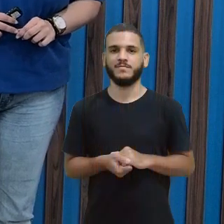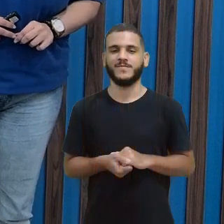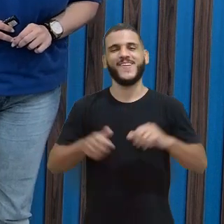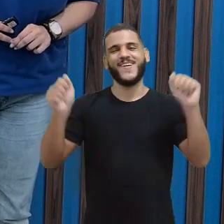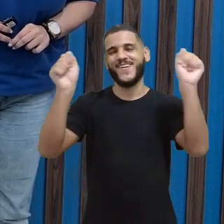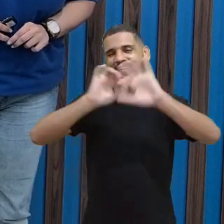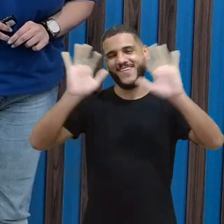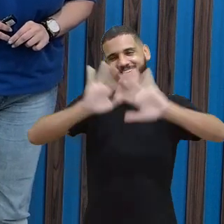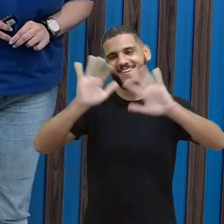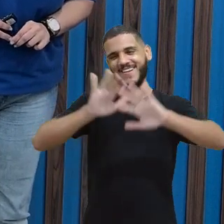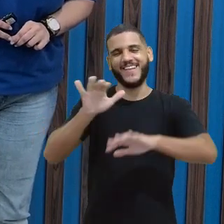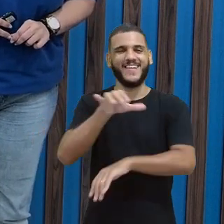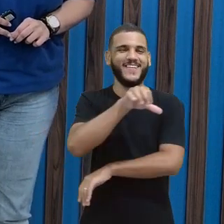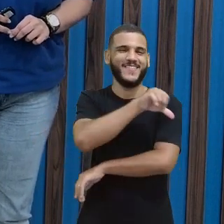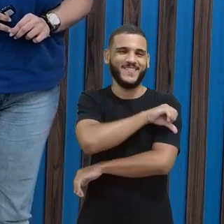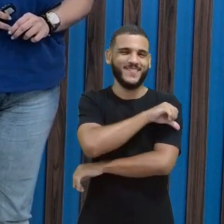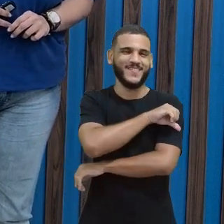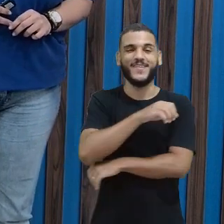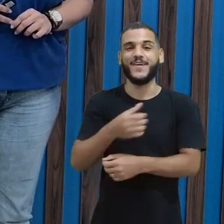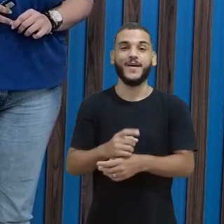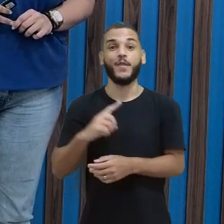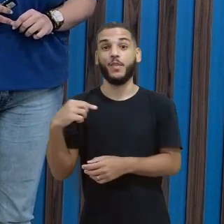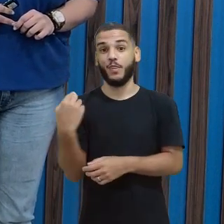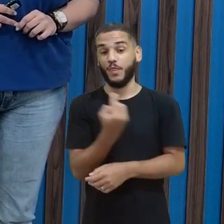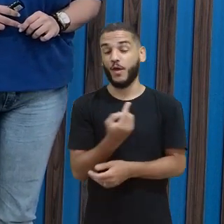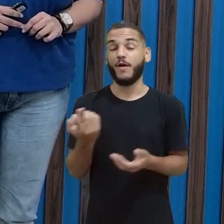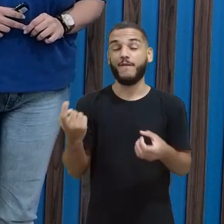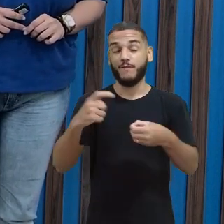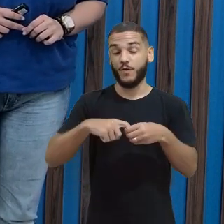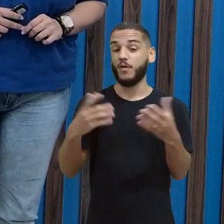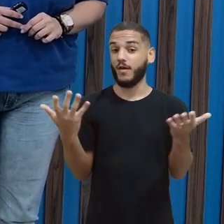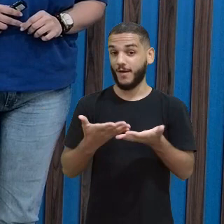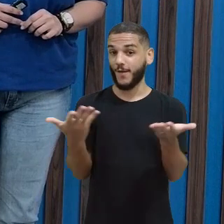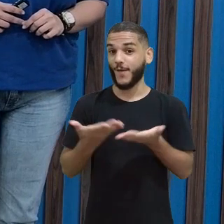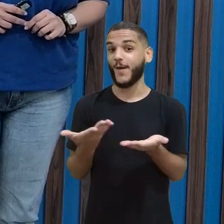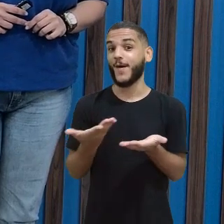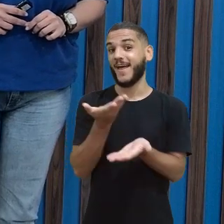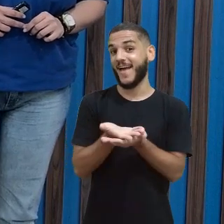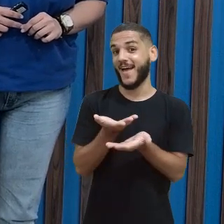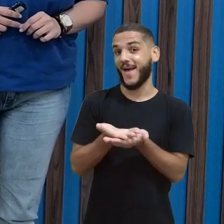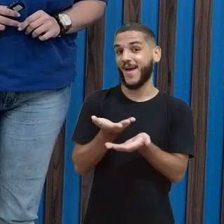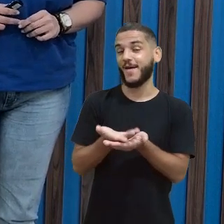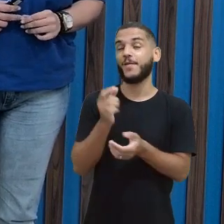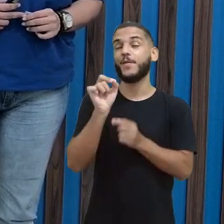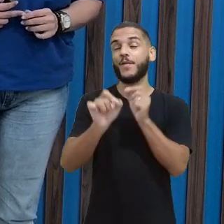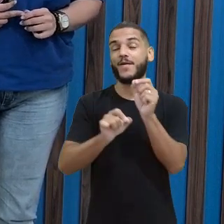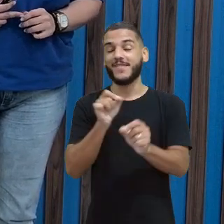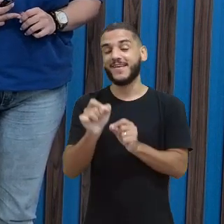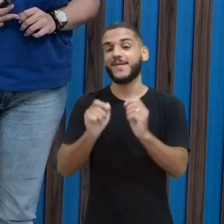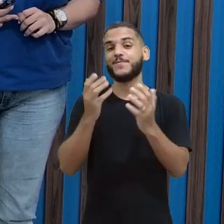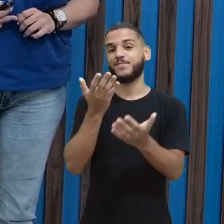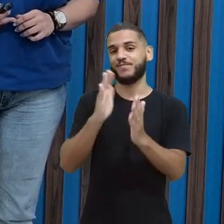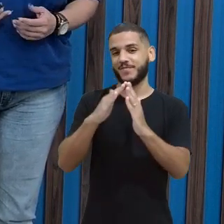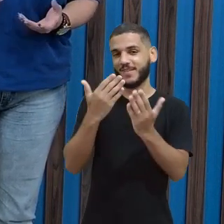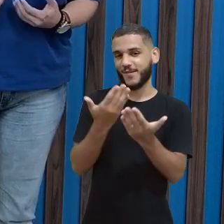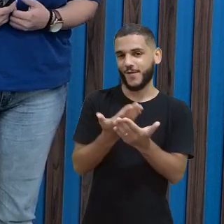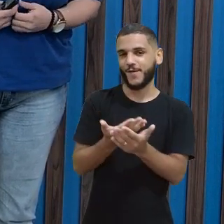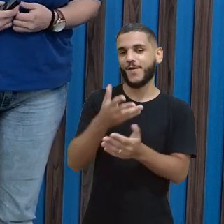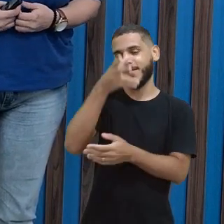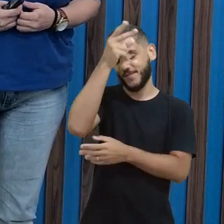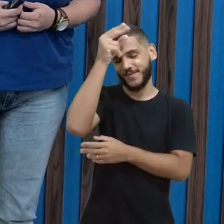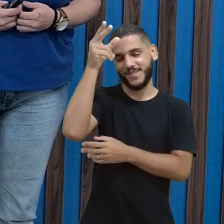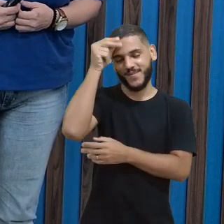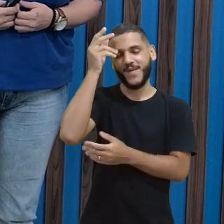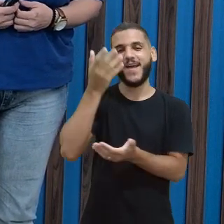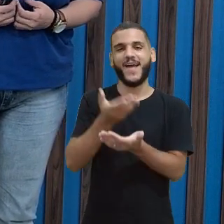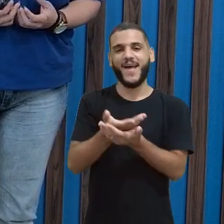Olá, Nono Ano! Estamos de volta aqui com mais uma aula da Escola Municipal para Aulas Digitais. Eu sou a professora